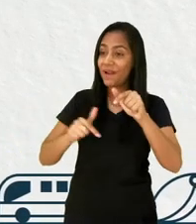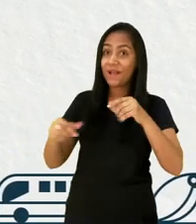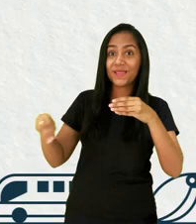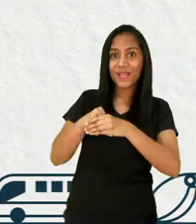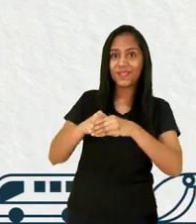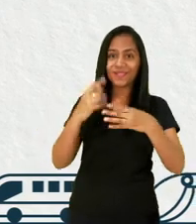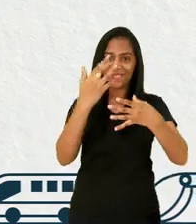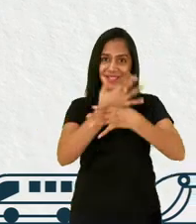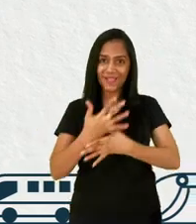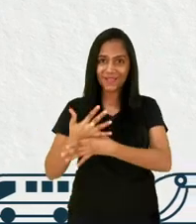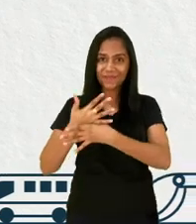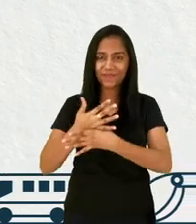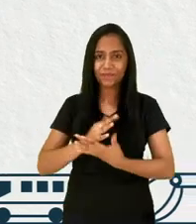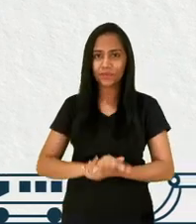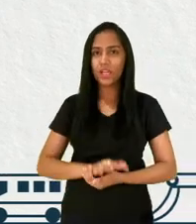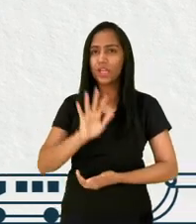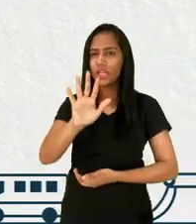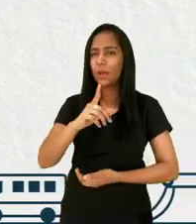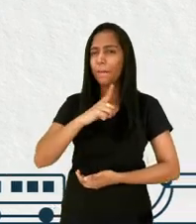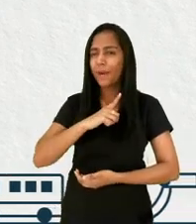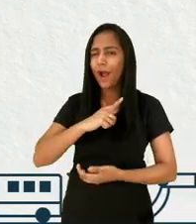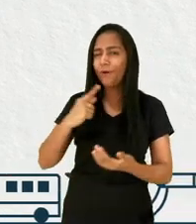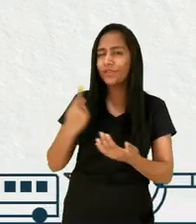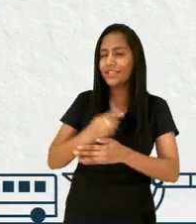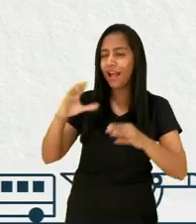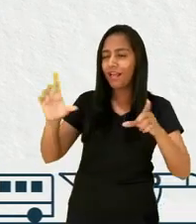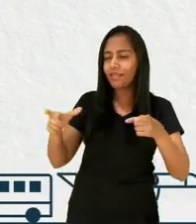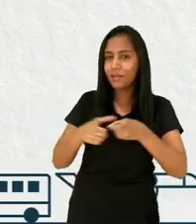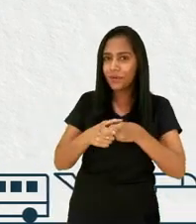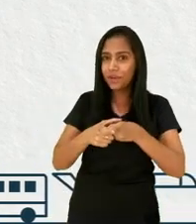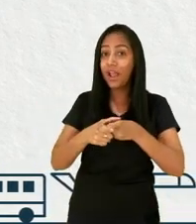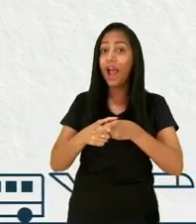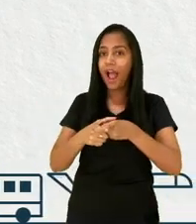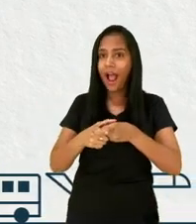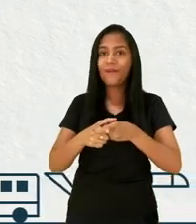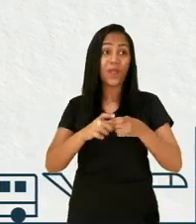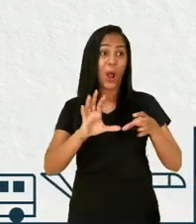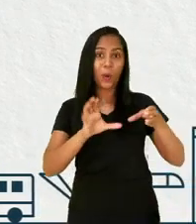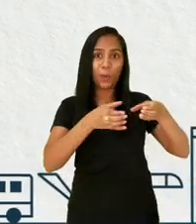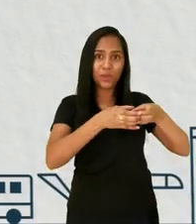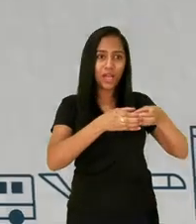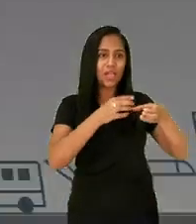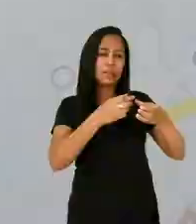e de garantir que todas as pessoas acessem os serviços oferecidos nas cidades.